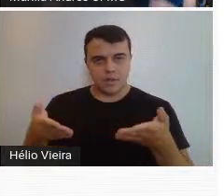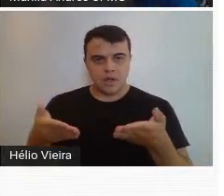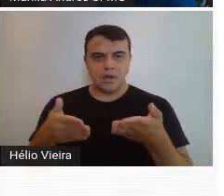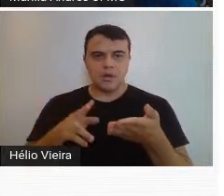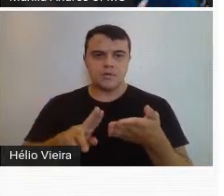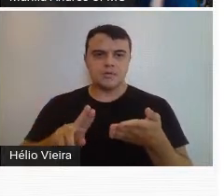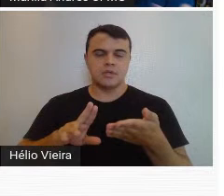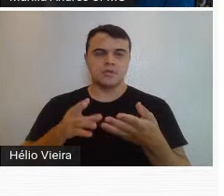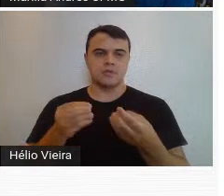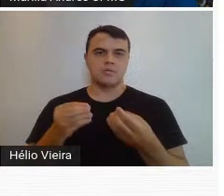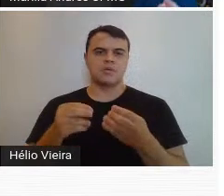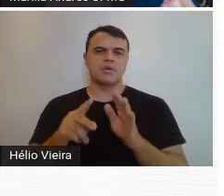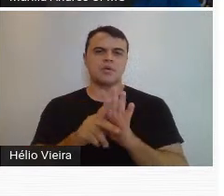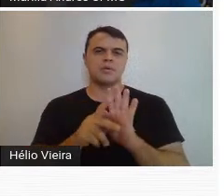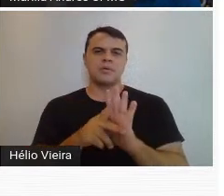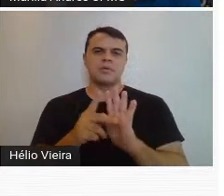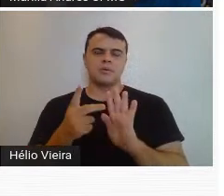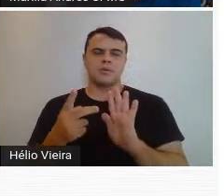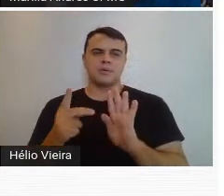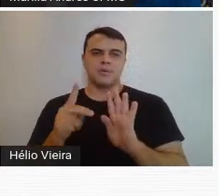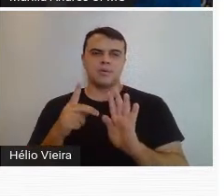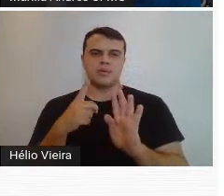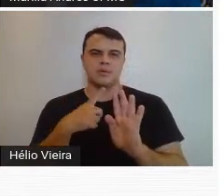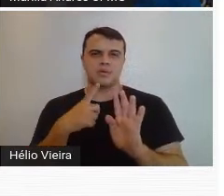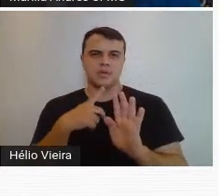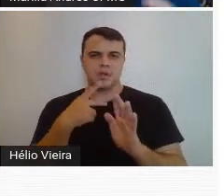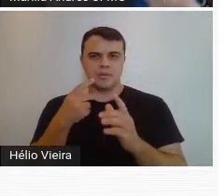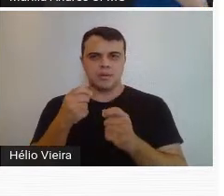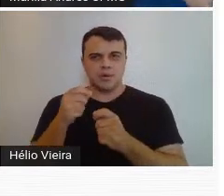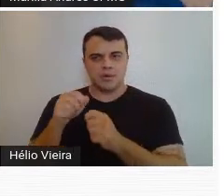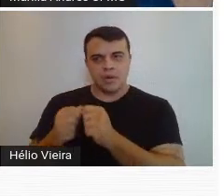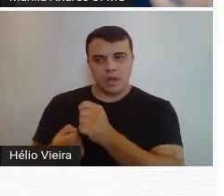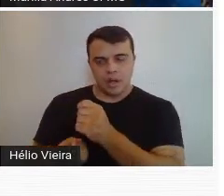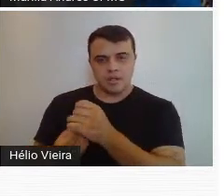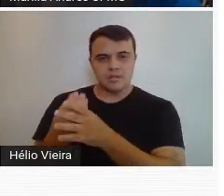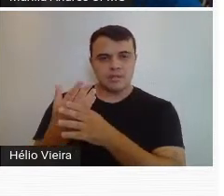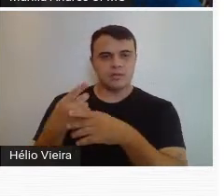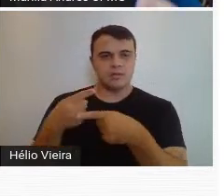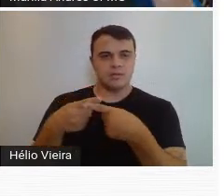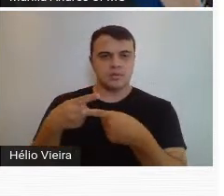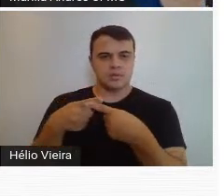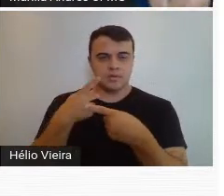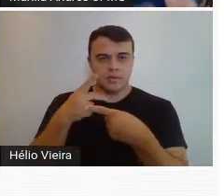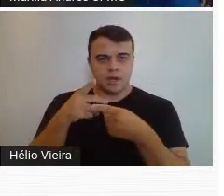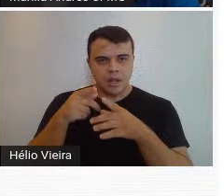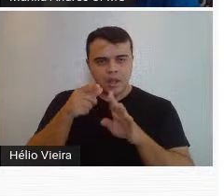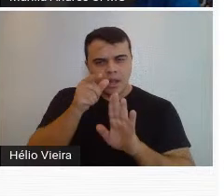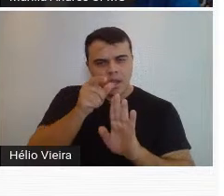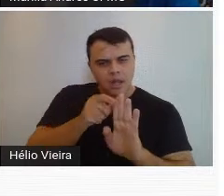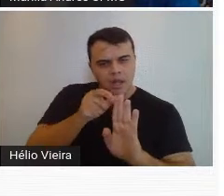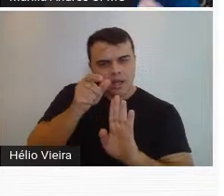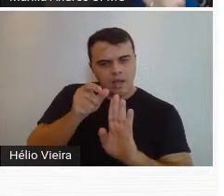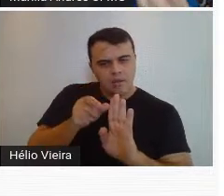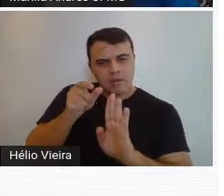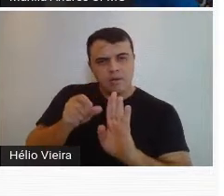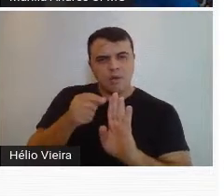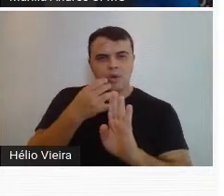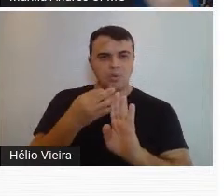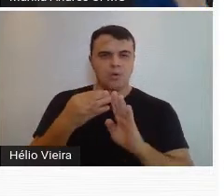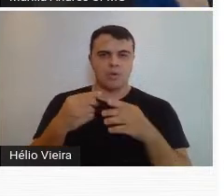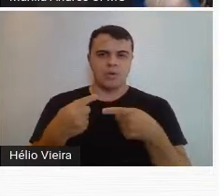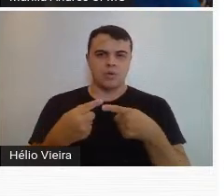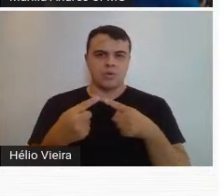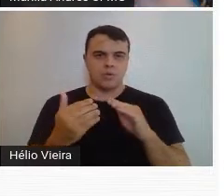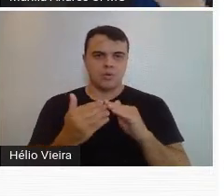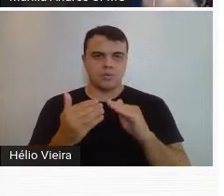usava muito essa questão do construtivo e que essas linhas, essas cores têm muito a ver